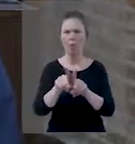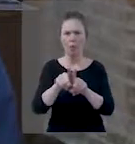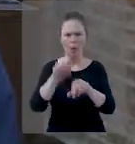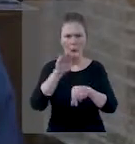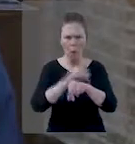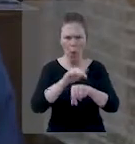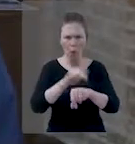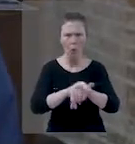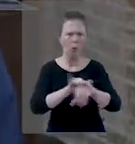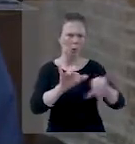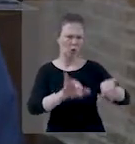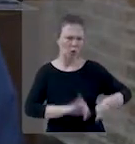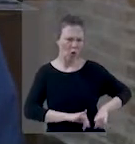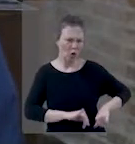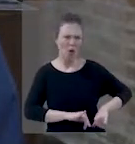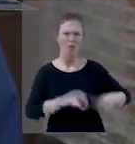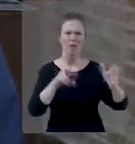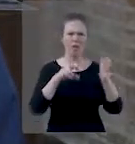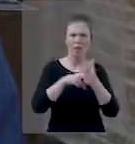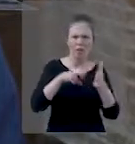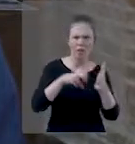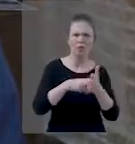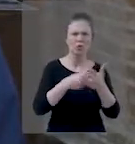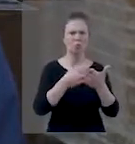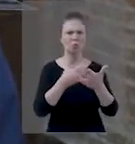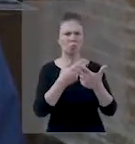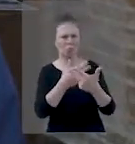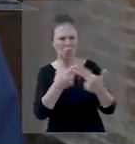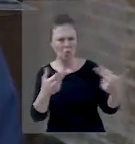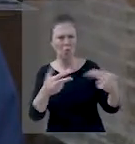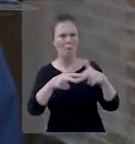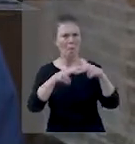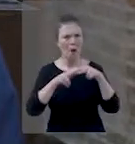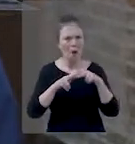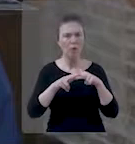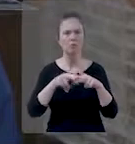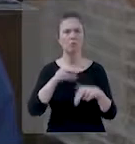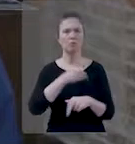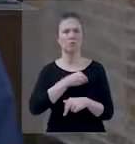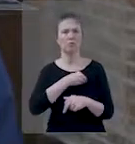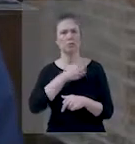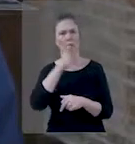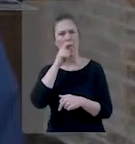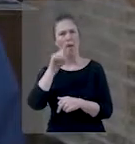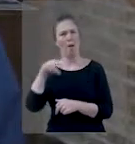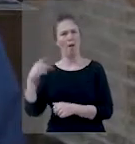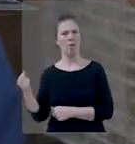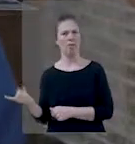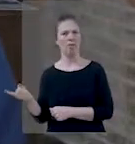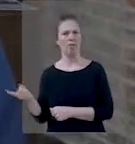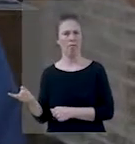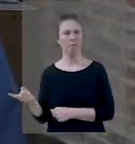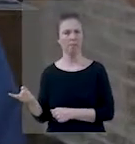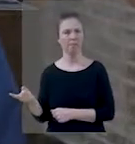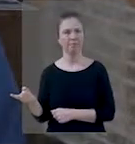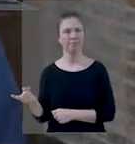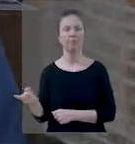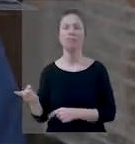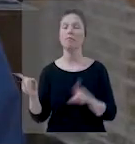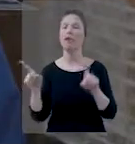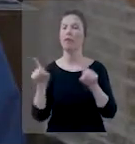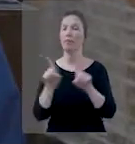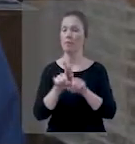descrito aqui pelo profeta Ezequiel, sofreria a pena ou a punição, por causa dos pecados, dos erros do pai.